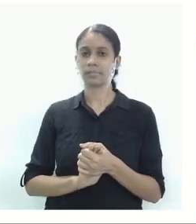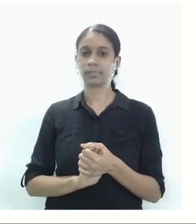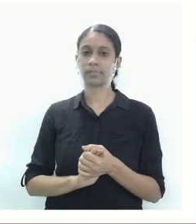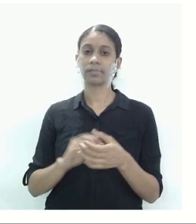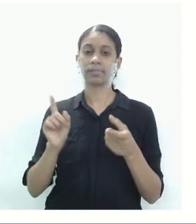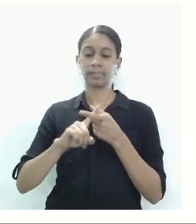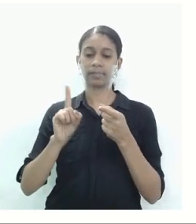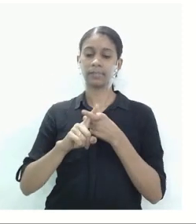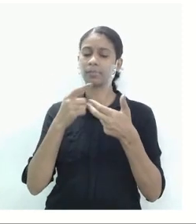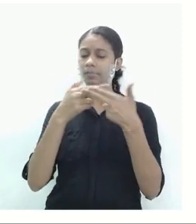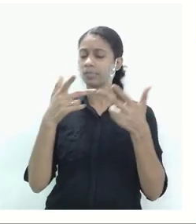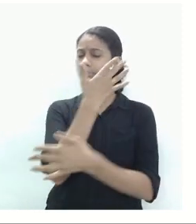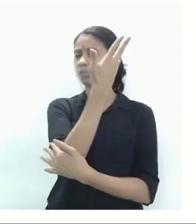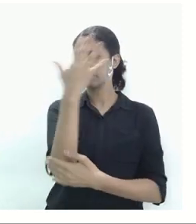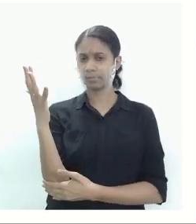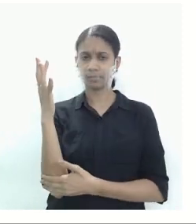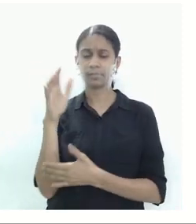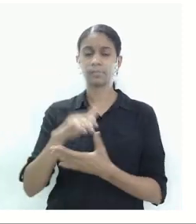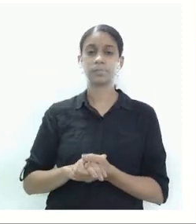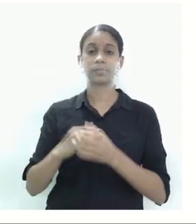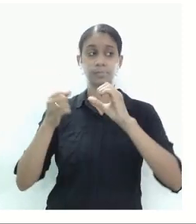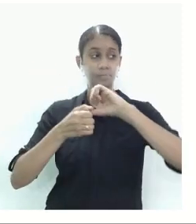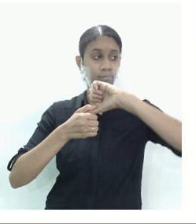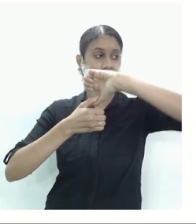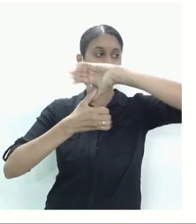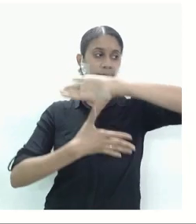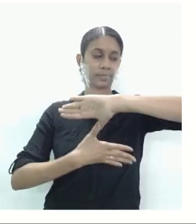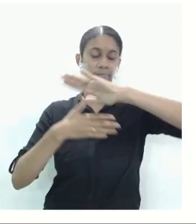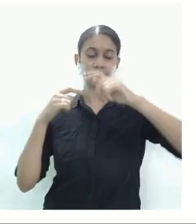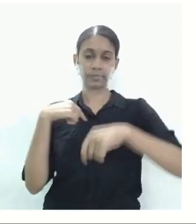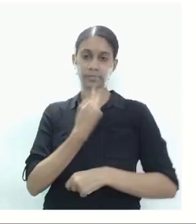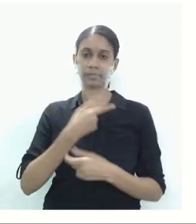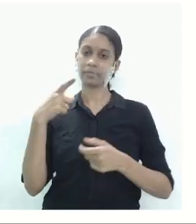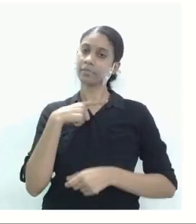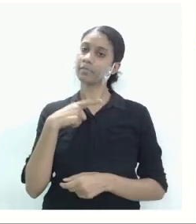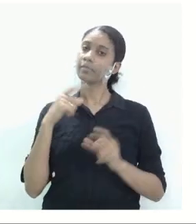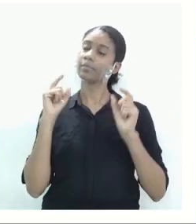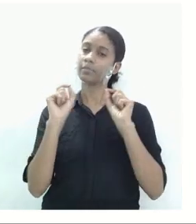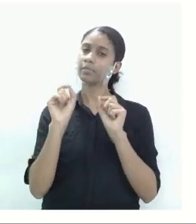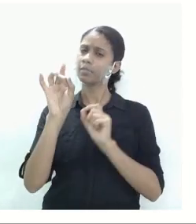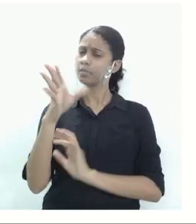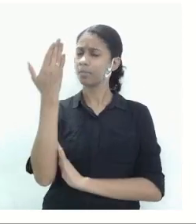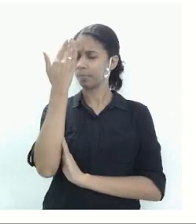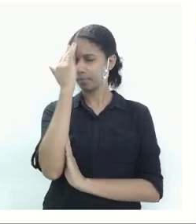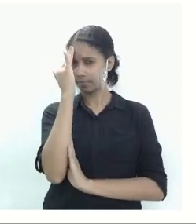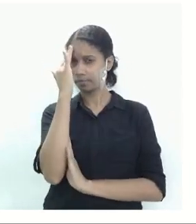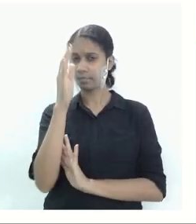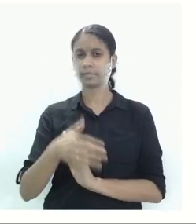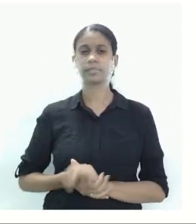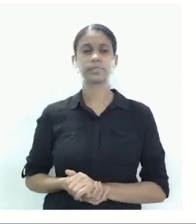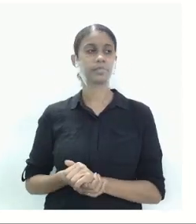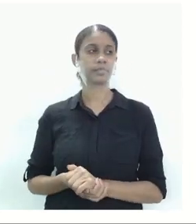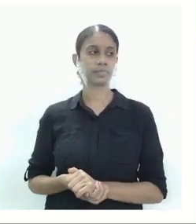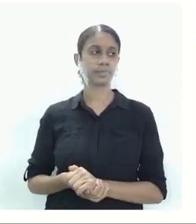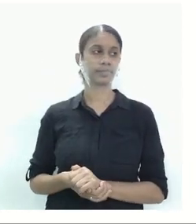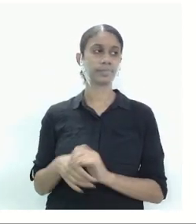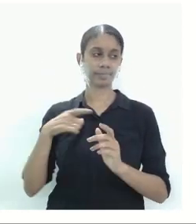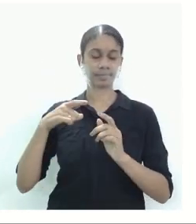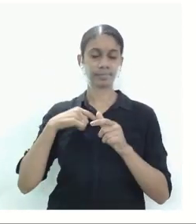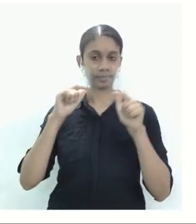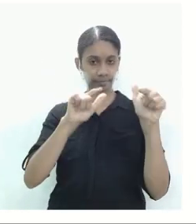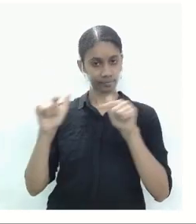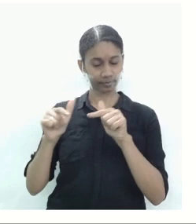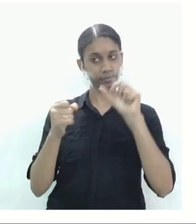ambientais. No mapa aí nós temos aí só para você entender essas localizações